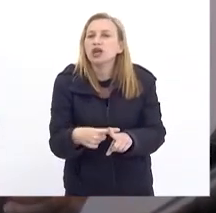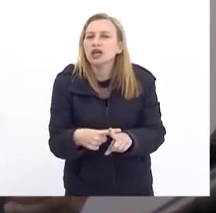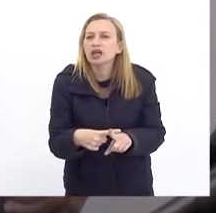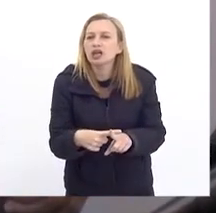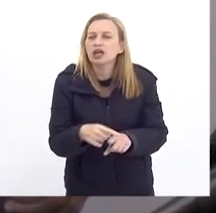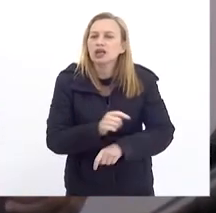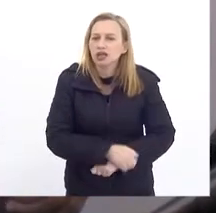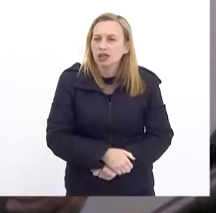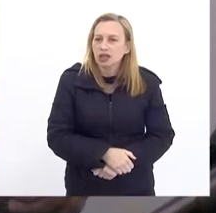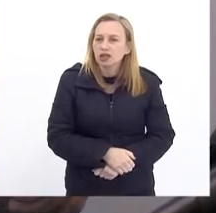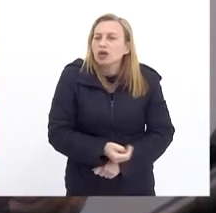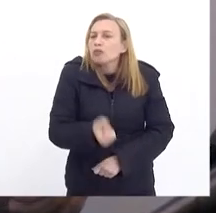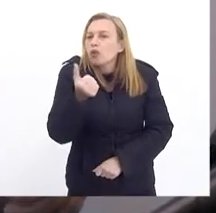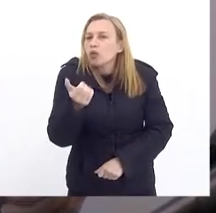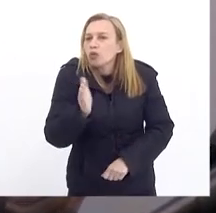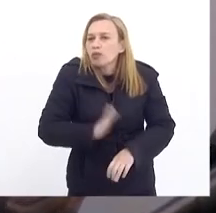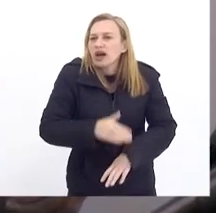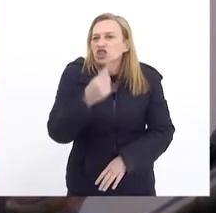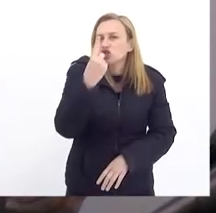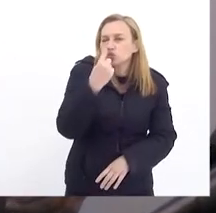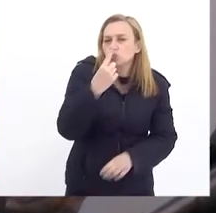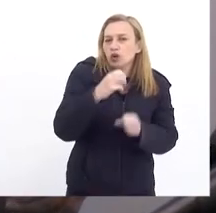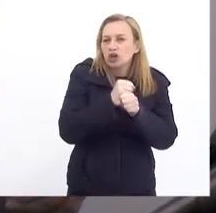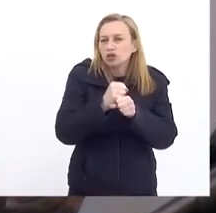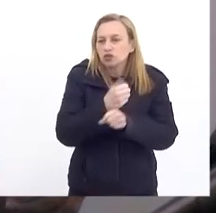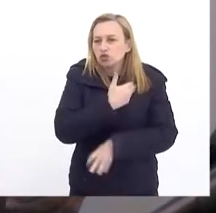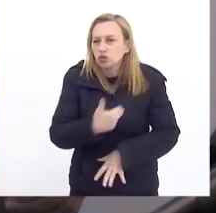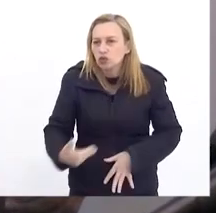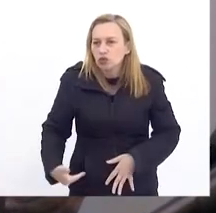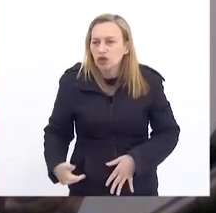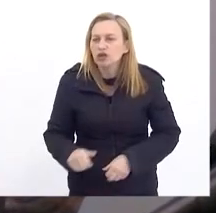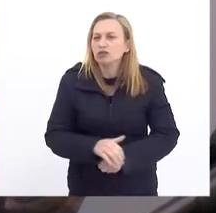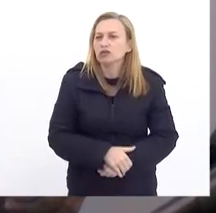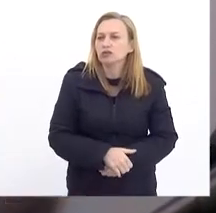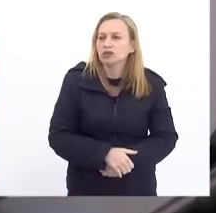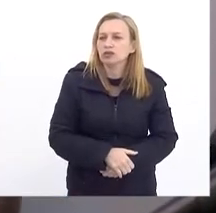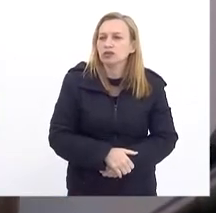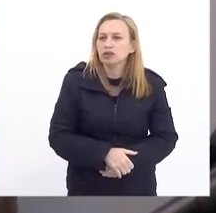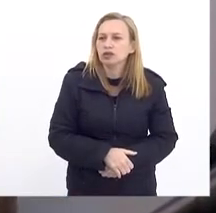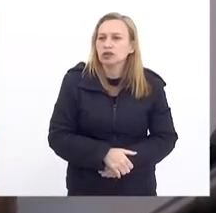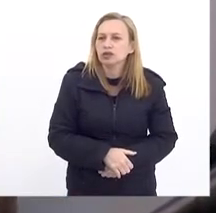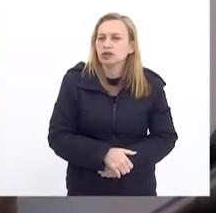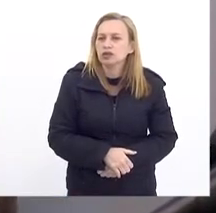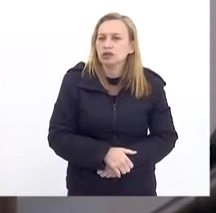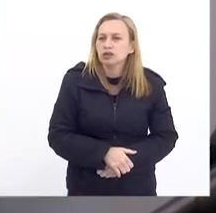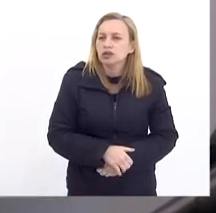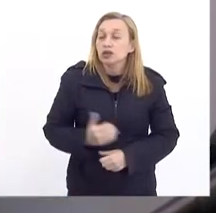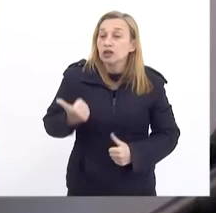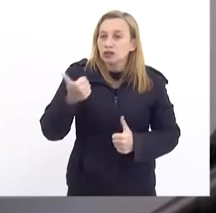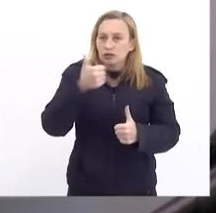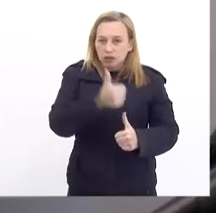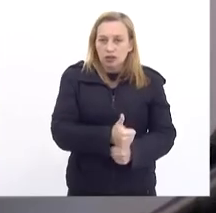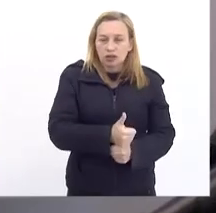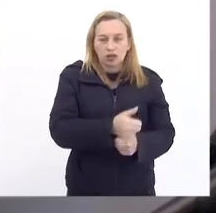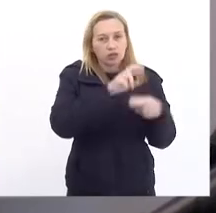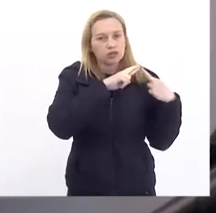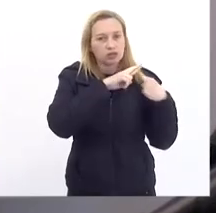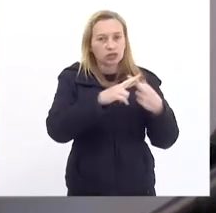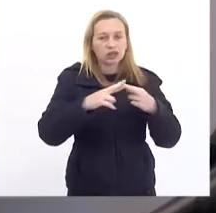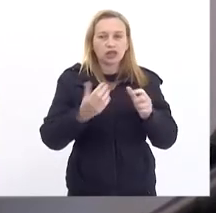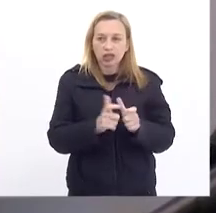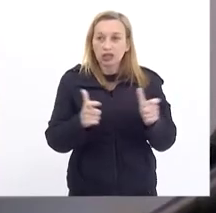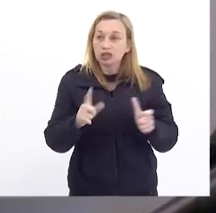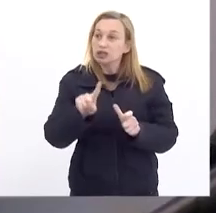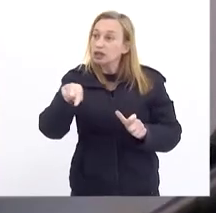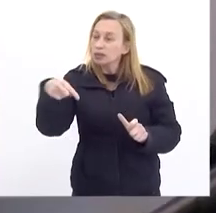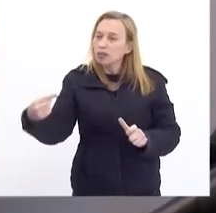pouco mais de um ano, de um governo que assume com uma responsabilidade imensa, depois